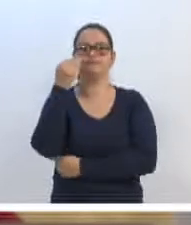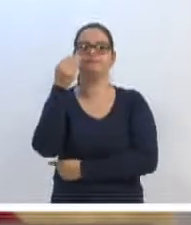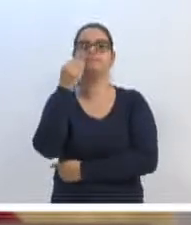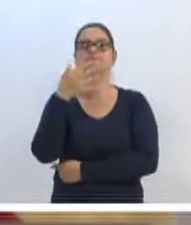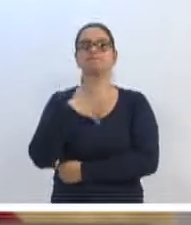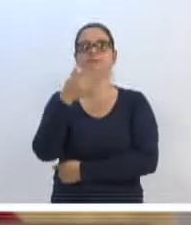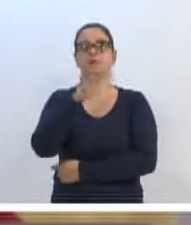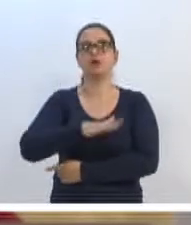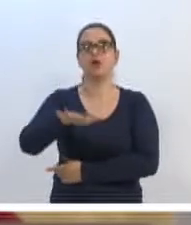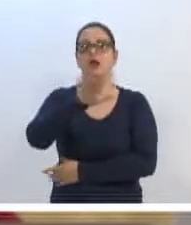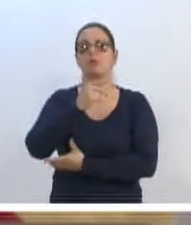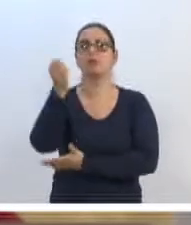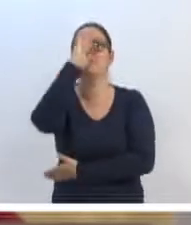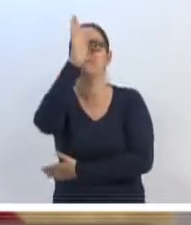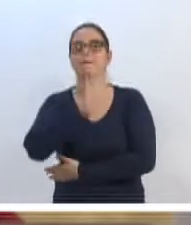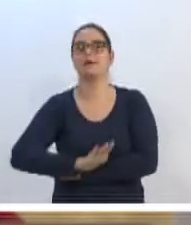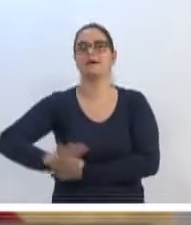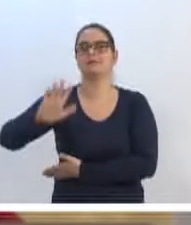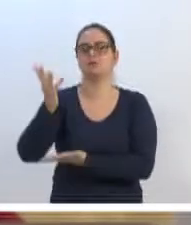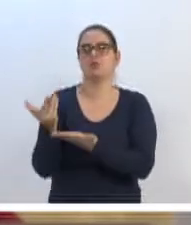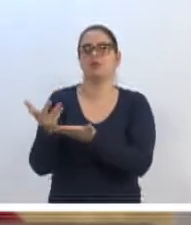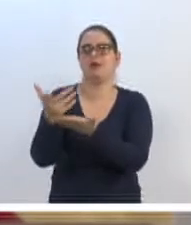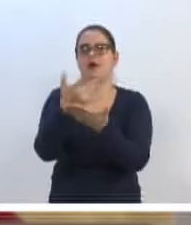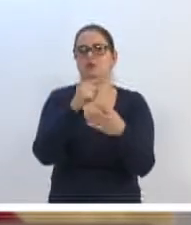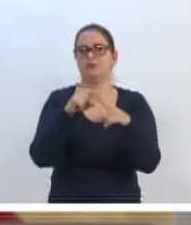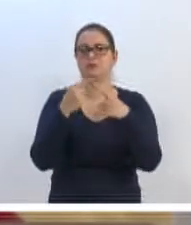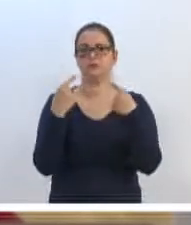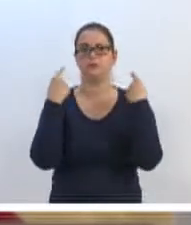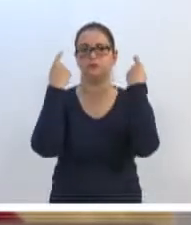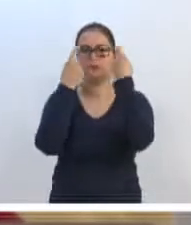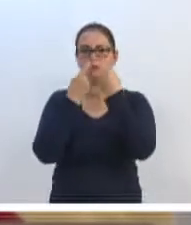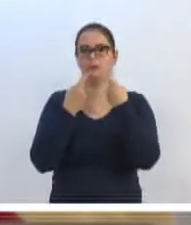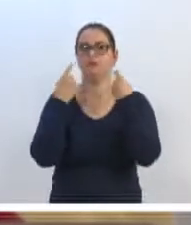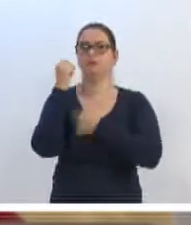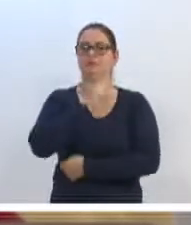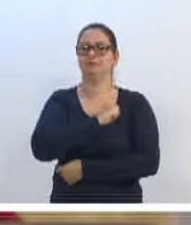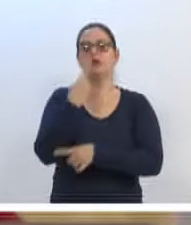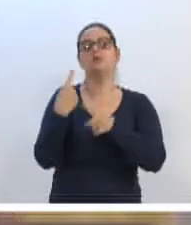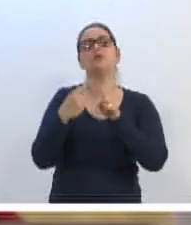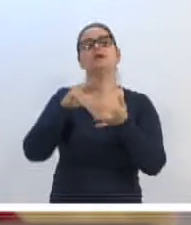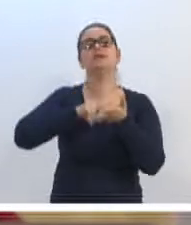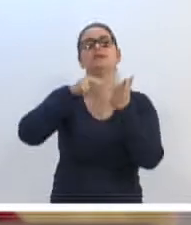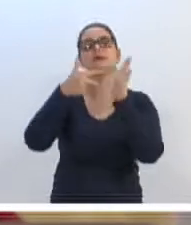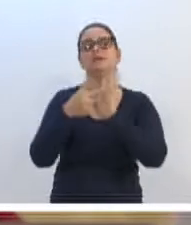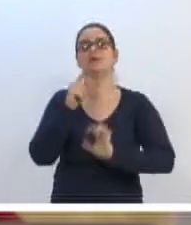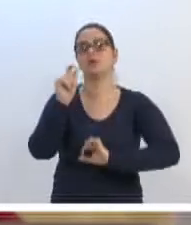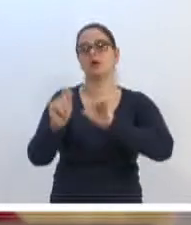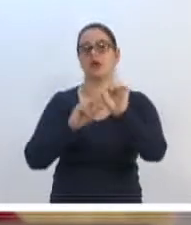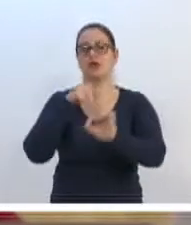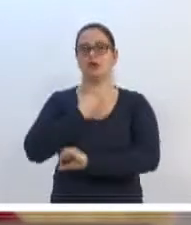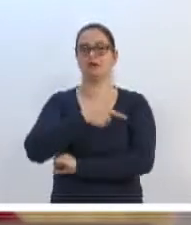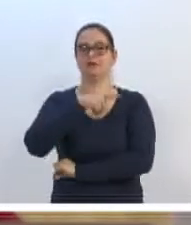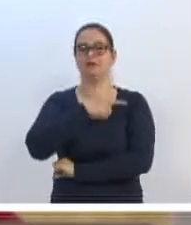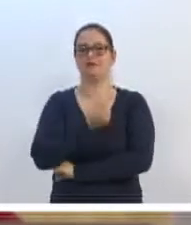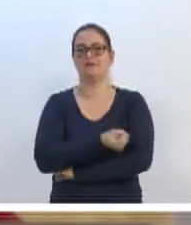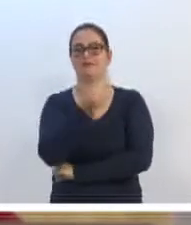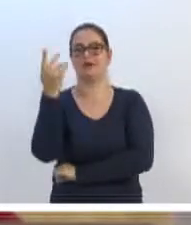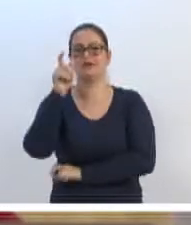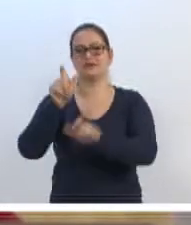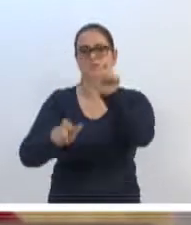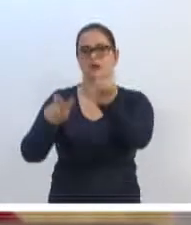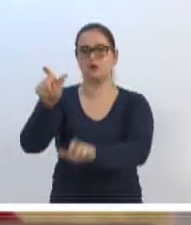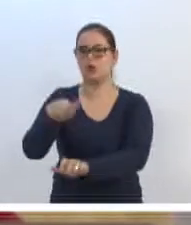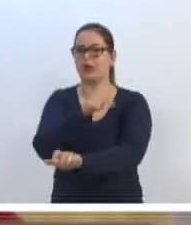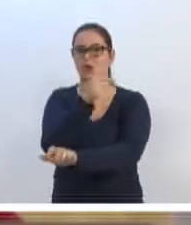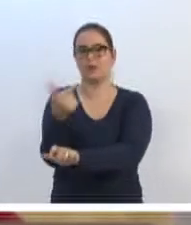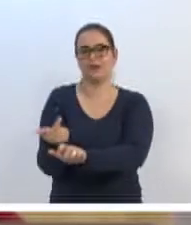de um modo geral, é um dado do Brasil, e isso nos preocupa bastante, até porque isso significa que a gente tem várias pessoas que não